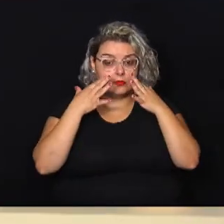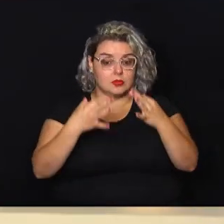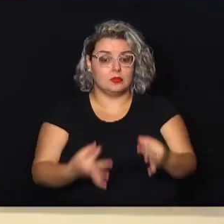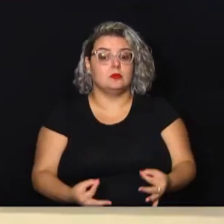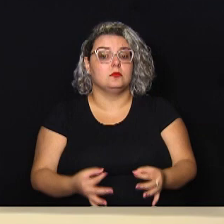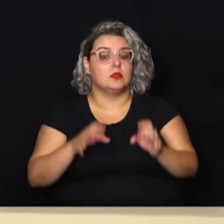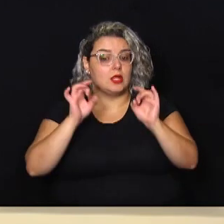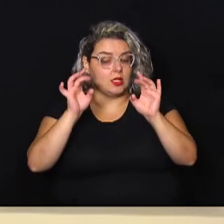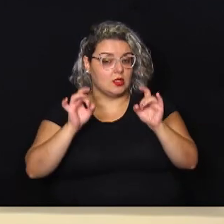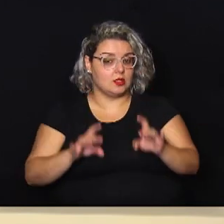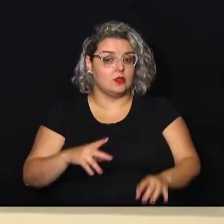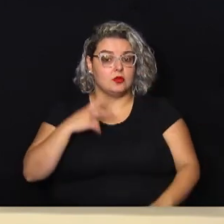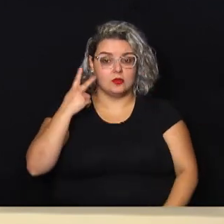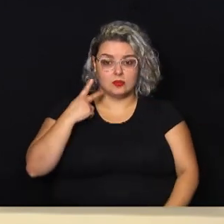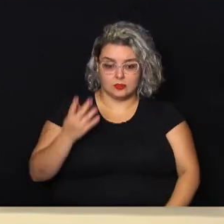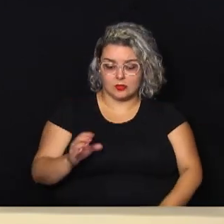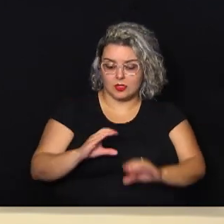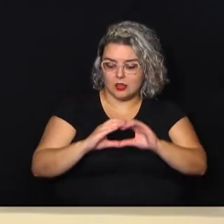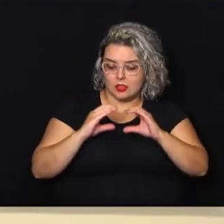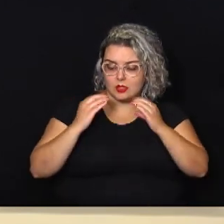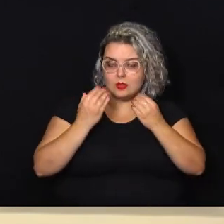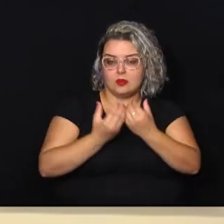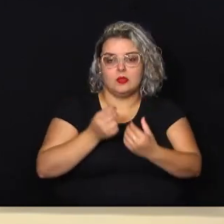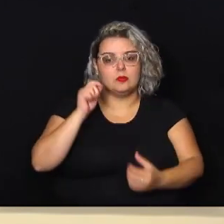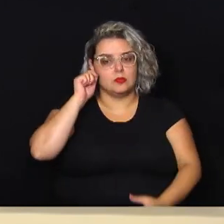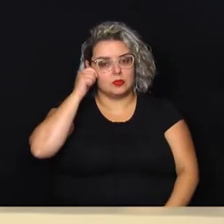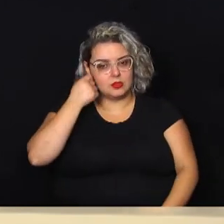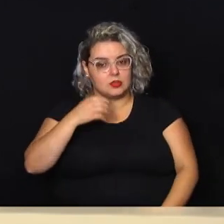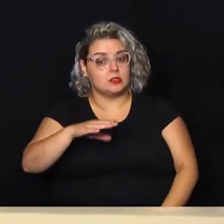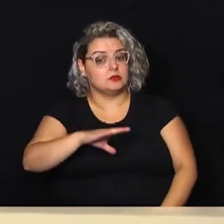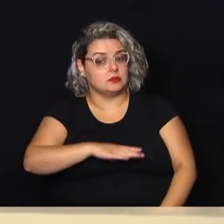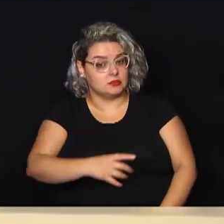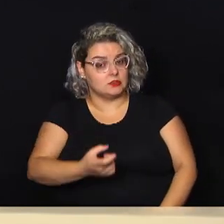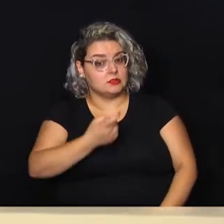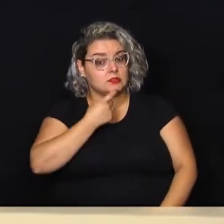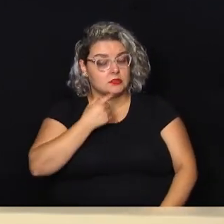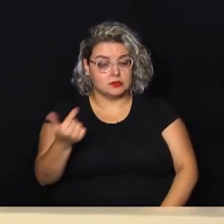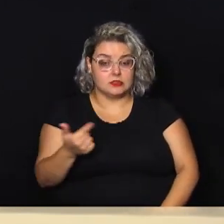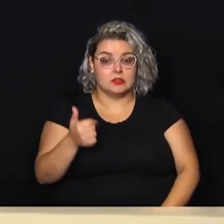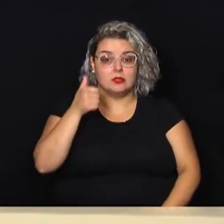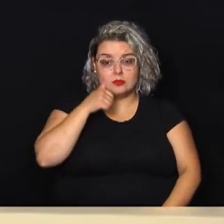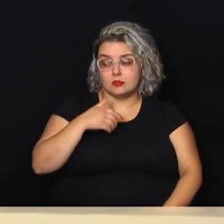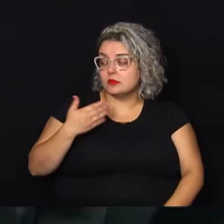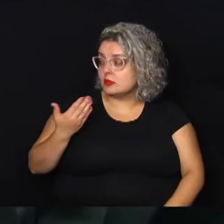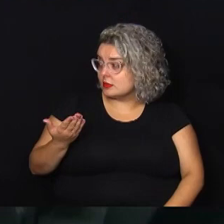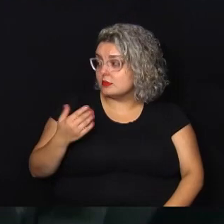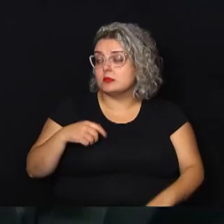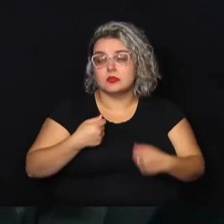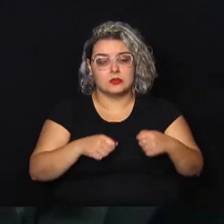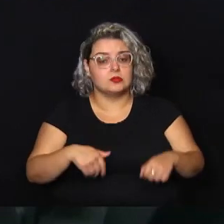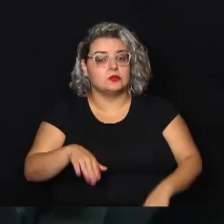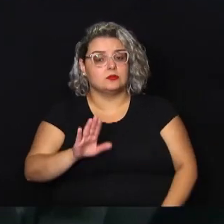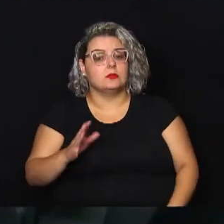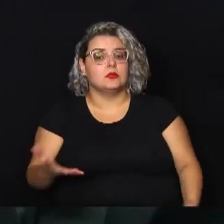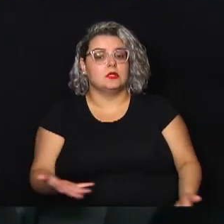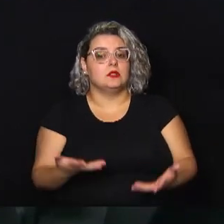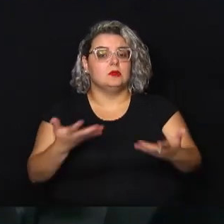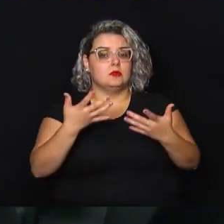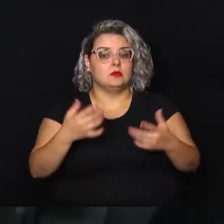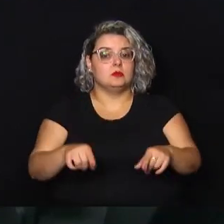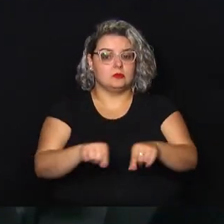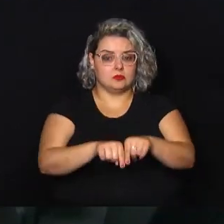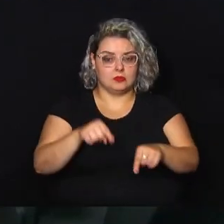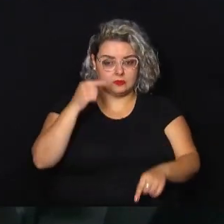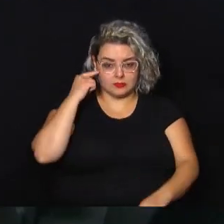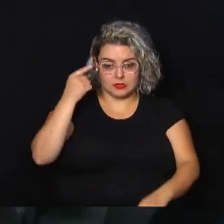parlamentar é da comunidade negra do município, que, segundo ela, precisa de mais incentivo. A gente também pensou na